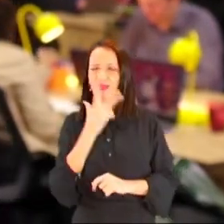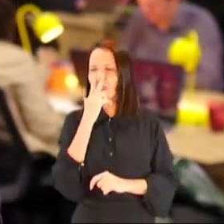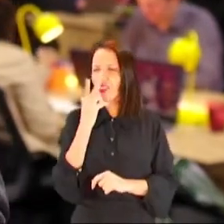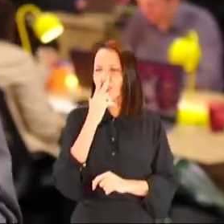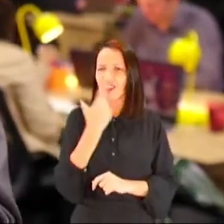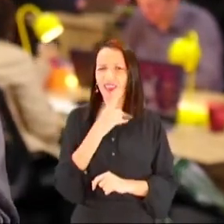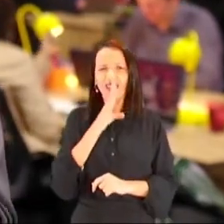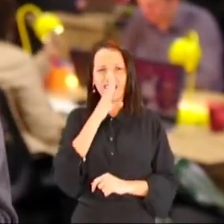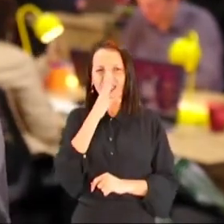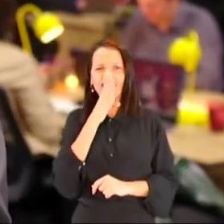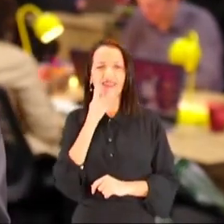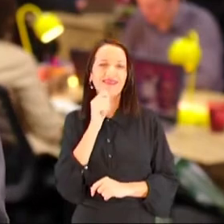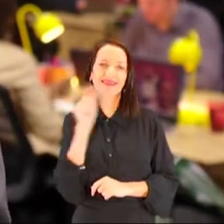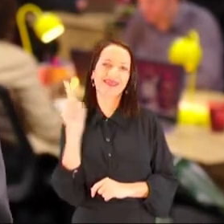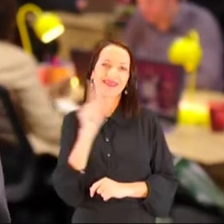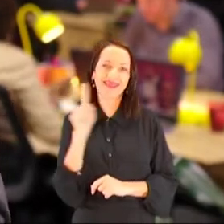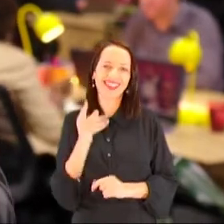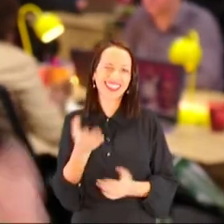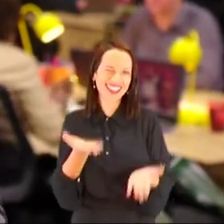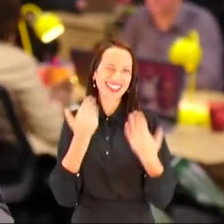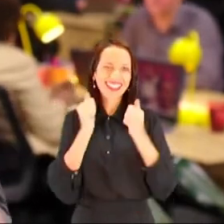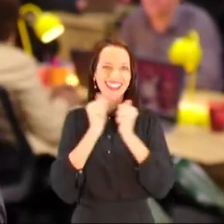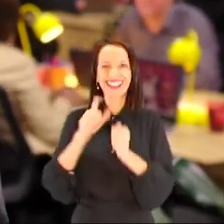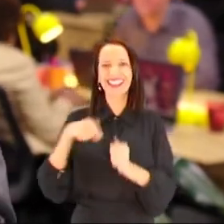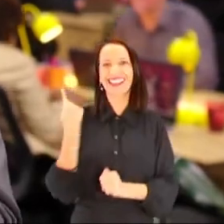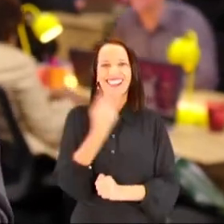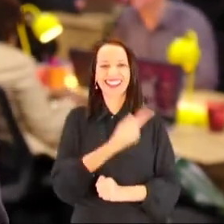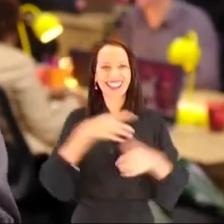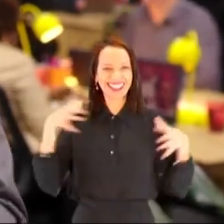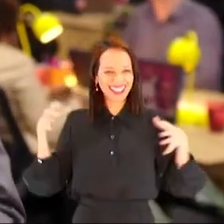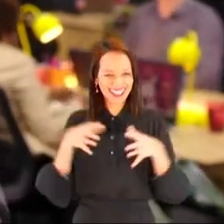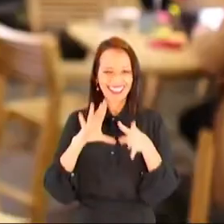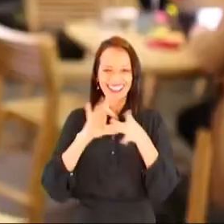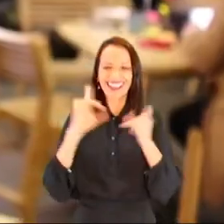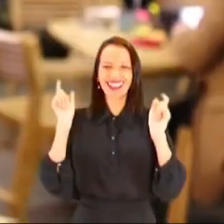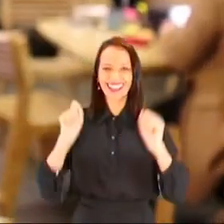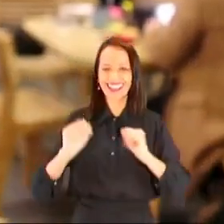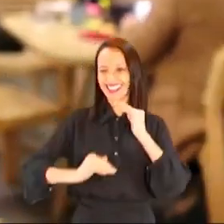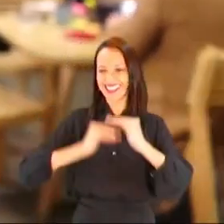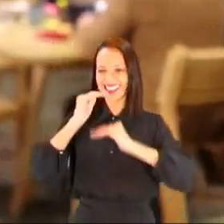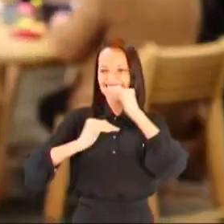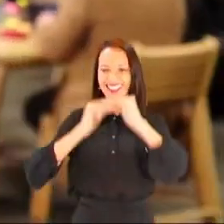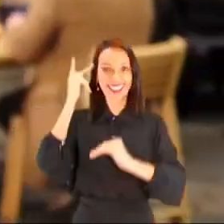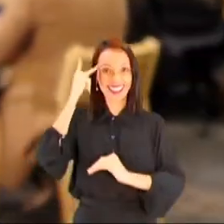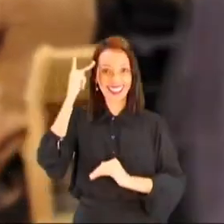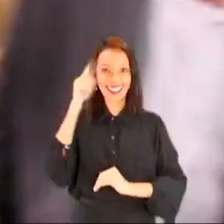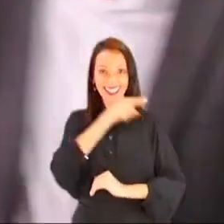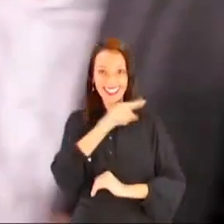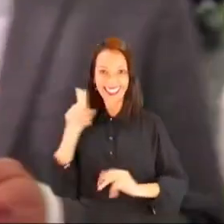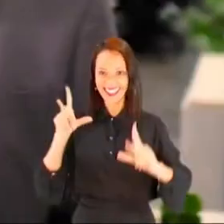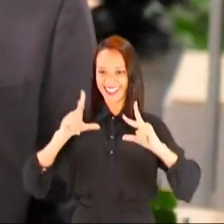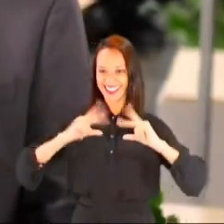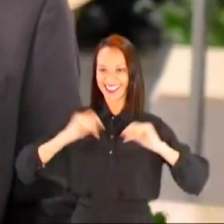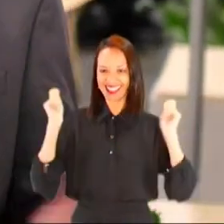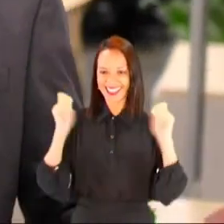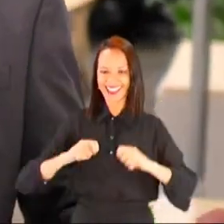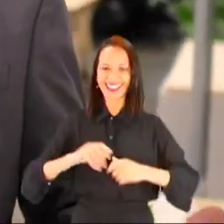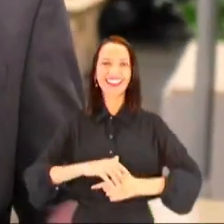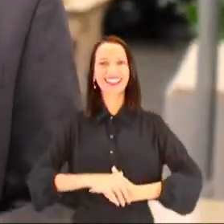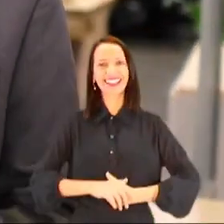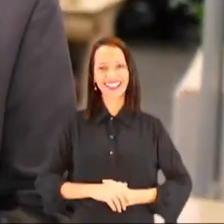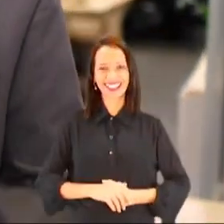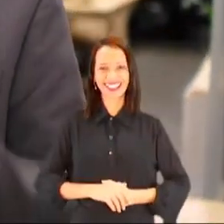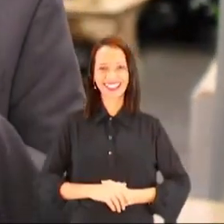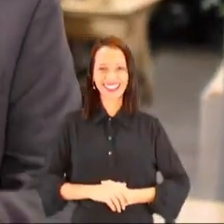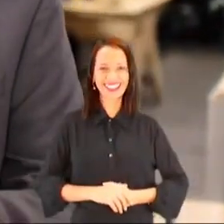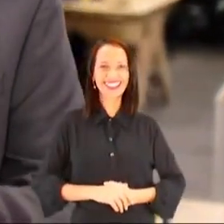Você vai ver que está tudo planejado, sem achismos nem improvisações. Então, vem com a gente. Juntos, a gente vai